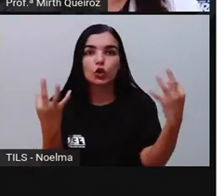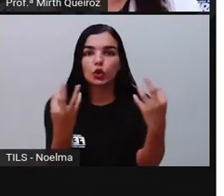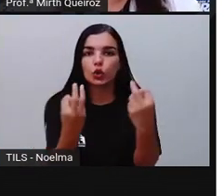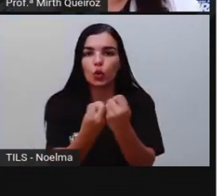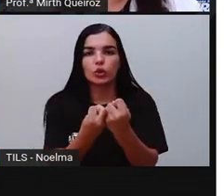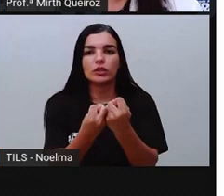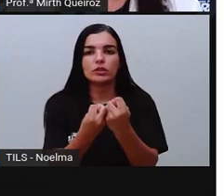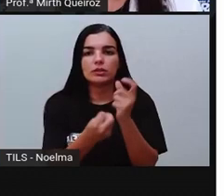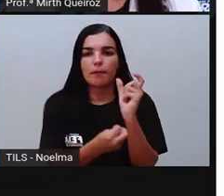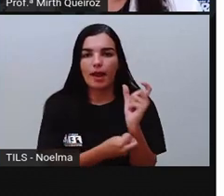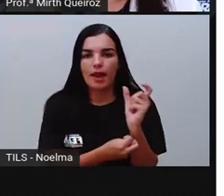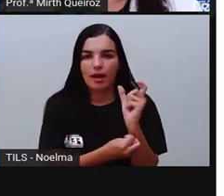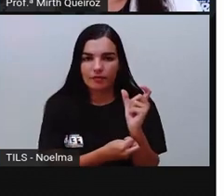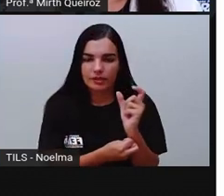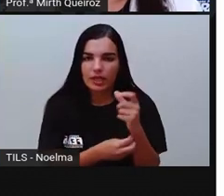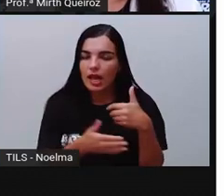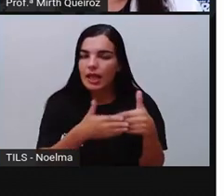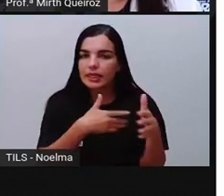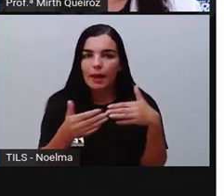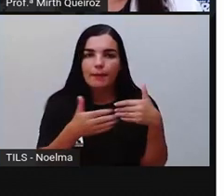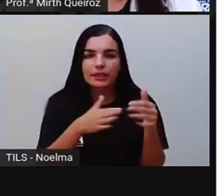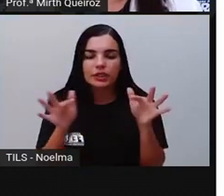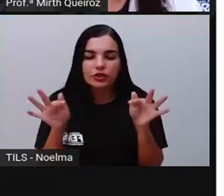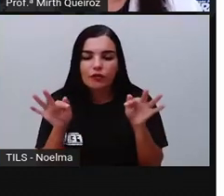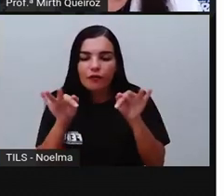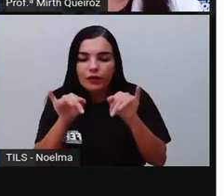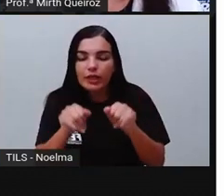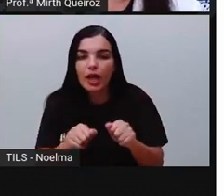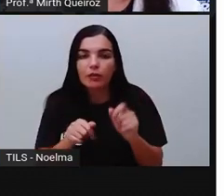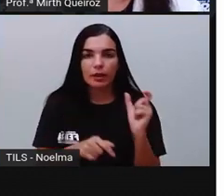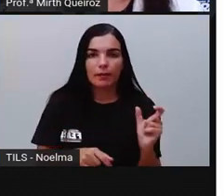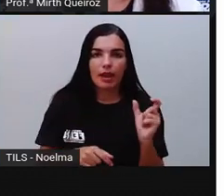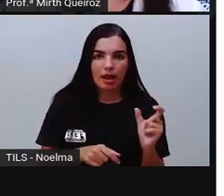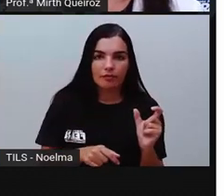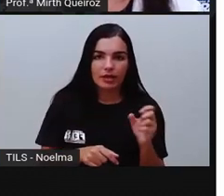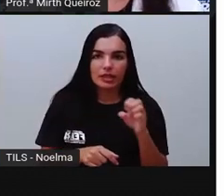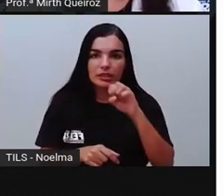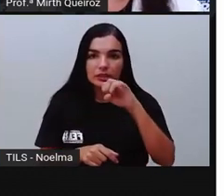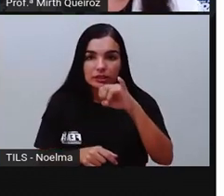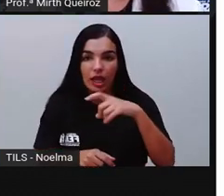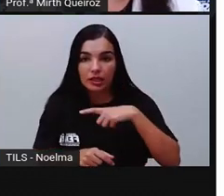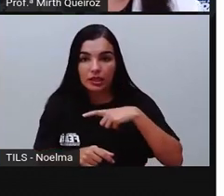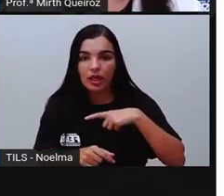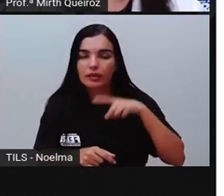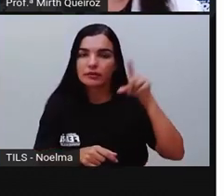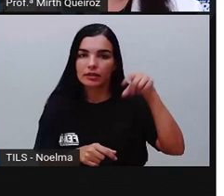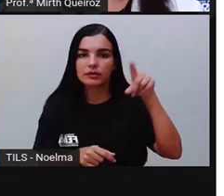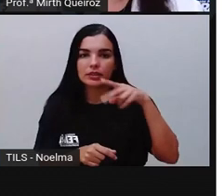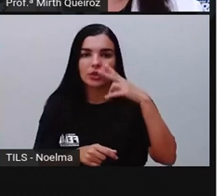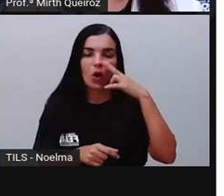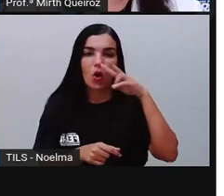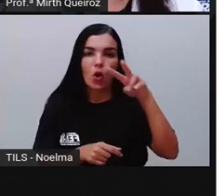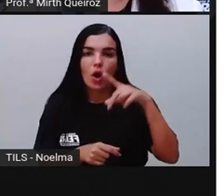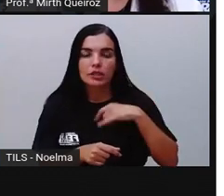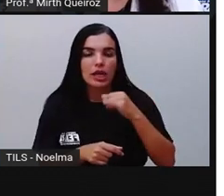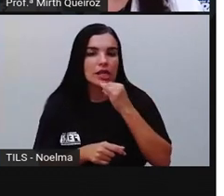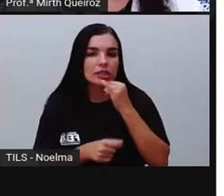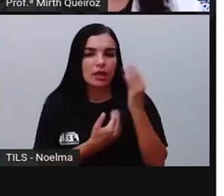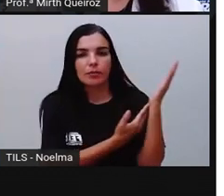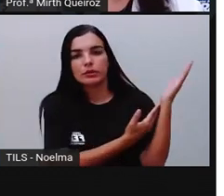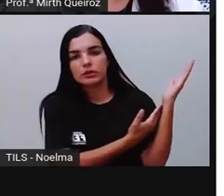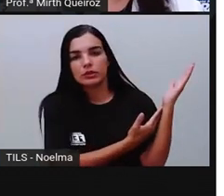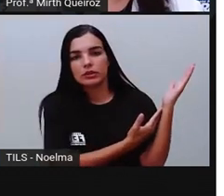sua terminação. É uma palavra proparoxítona, recebe acento. Aí nós temos alguns exemplos.